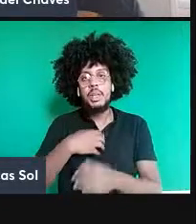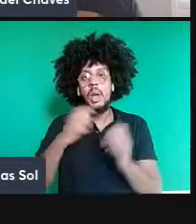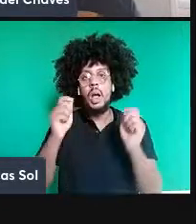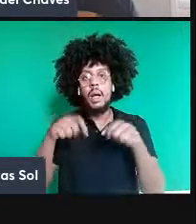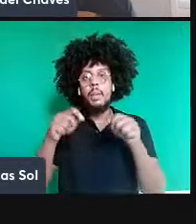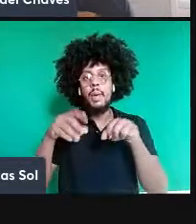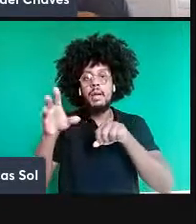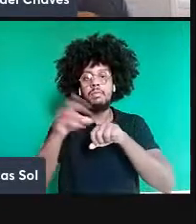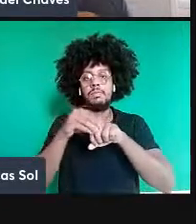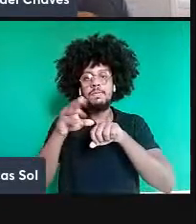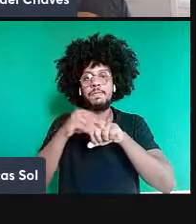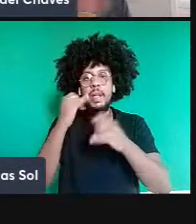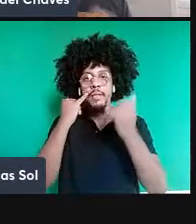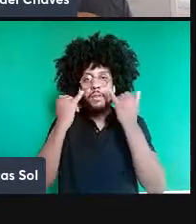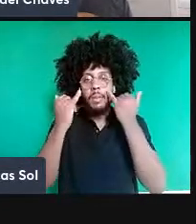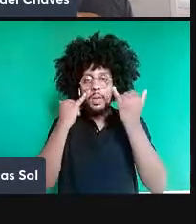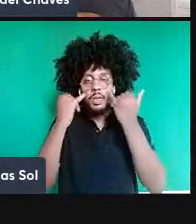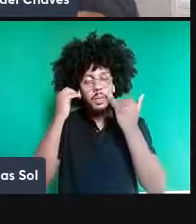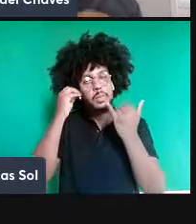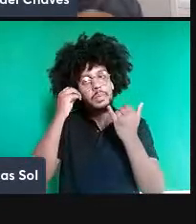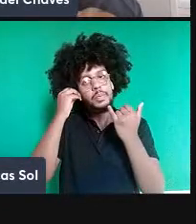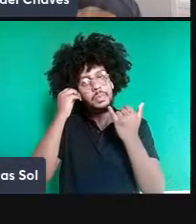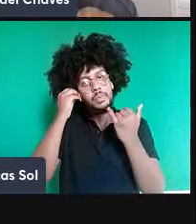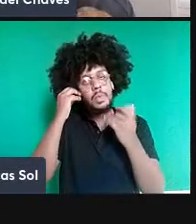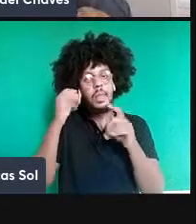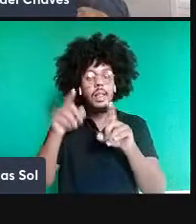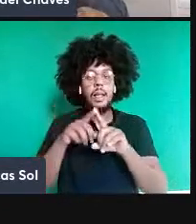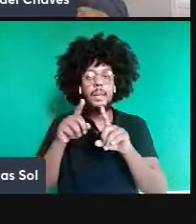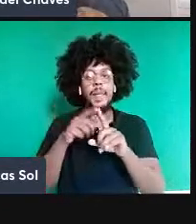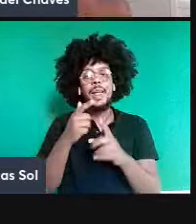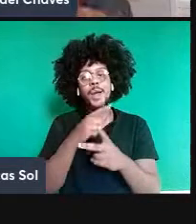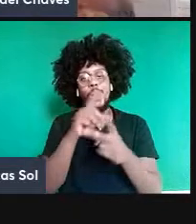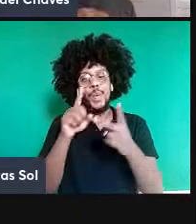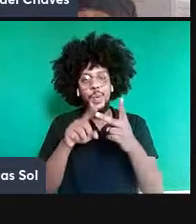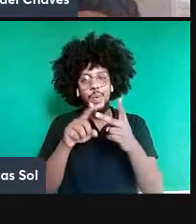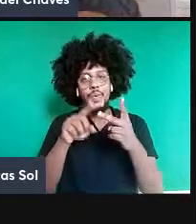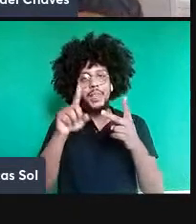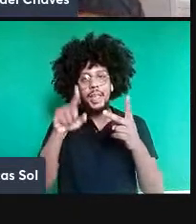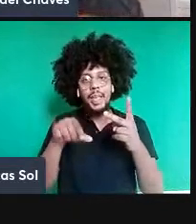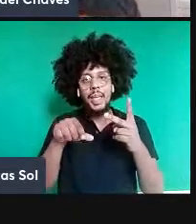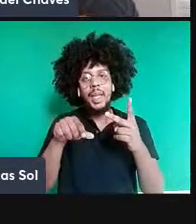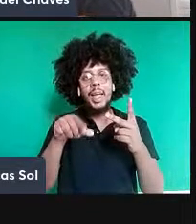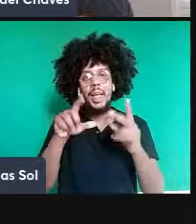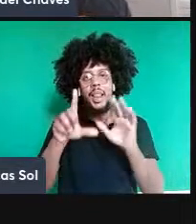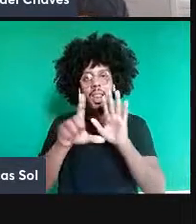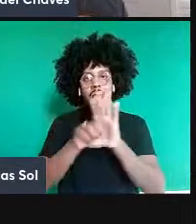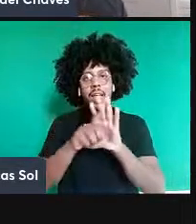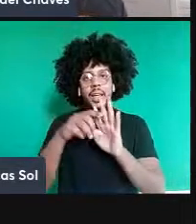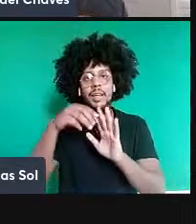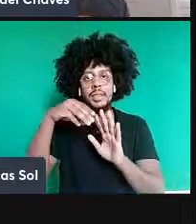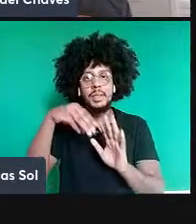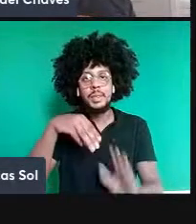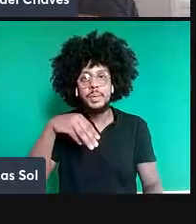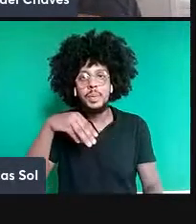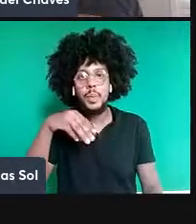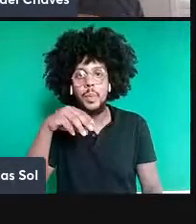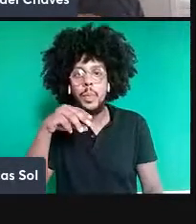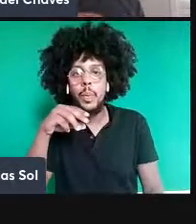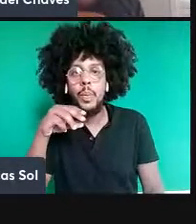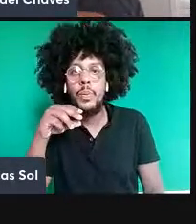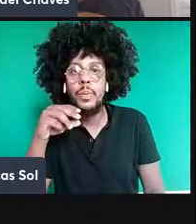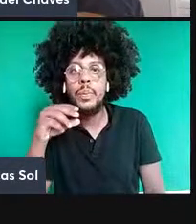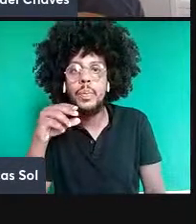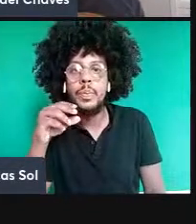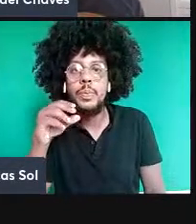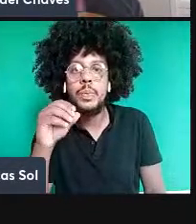Uma outra motivação mais aplicada é a famosa lei de Moore, né, que ele observou aí empiricamente, que